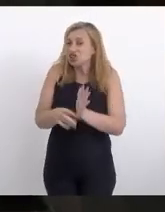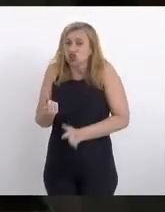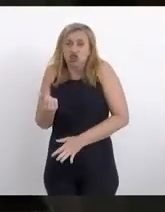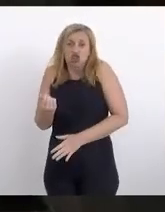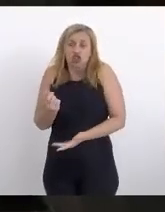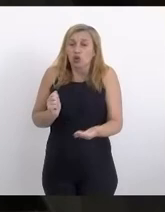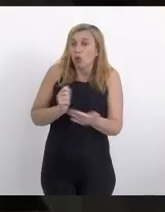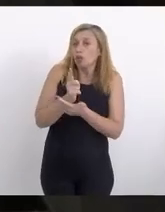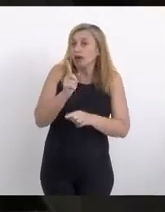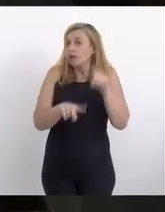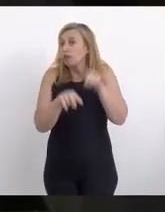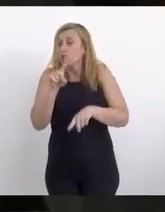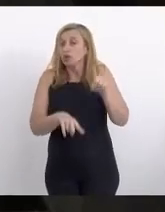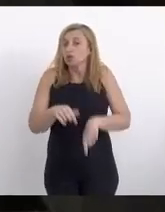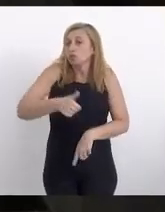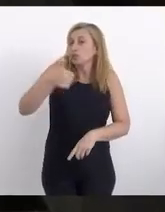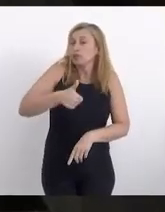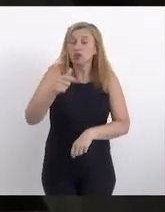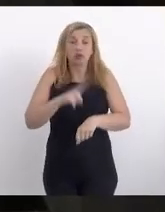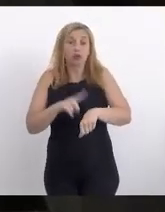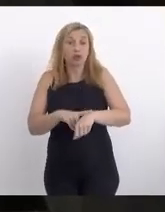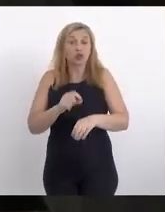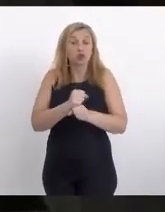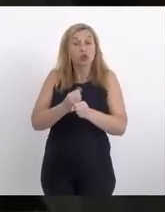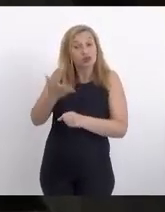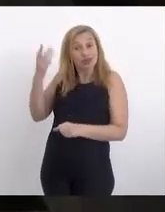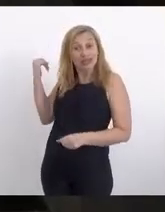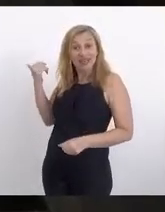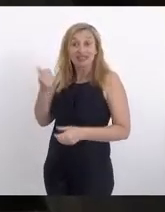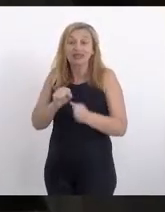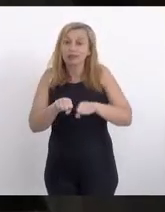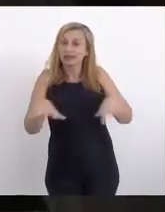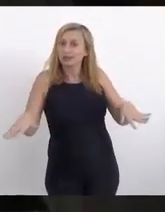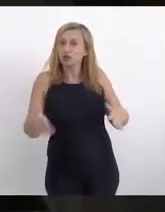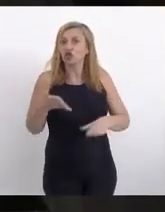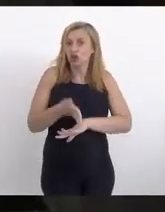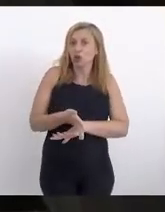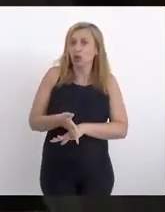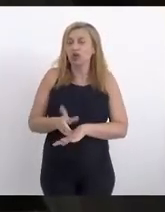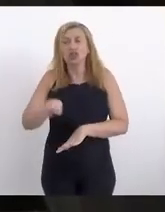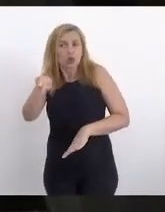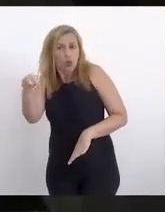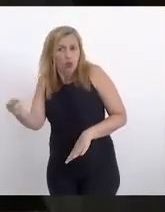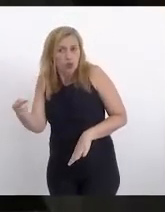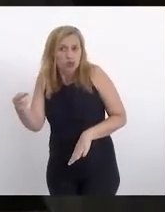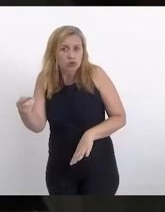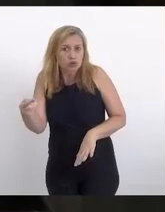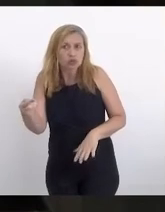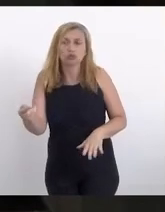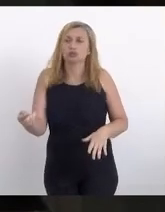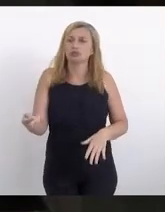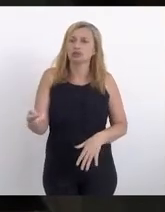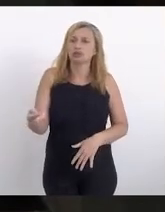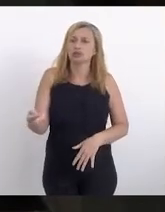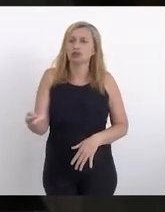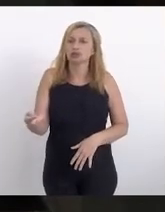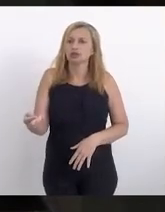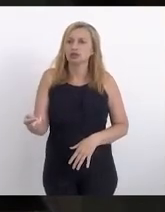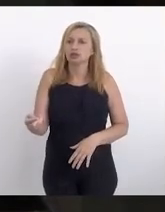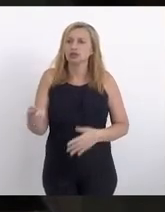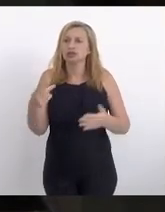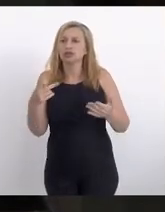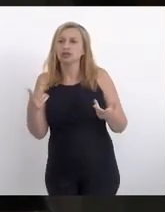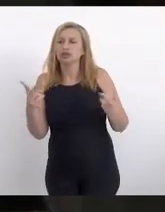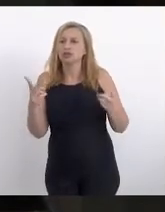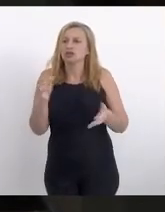equipamentos desde o primeiro quadrimestre do ano passado, quando a pandemia sobreveio. Então, entre outras, entre outras imperfeições